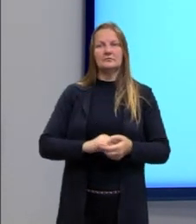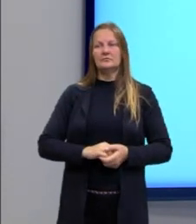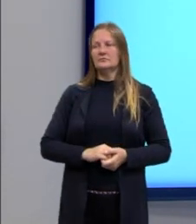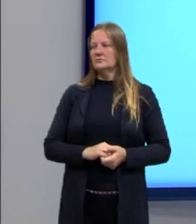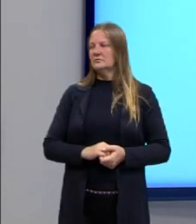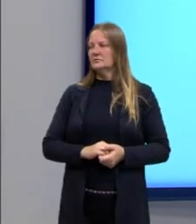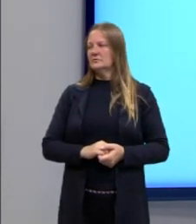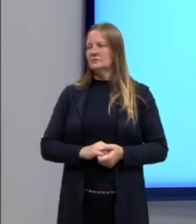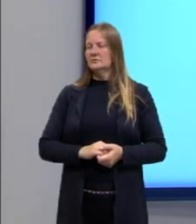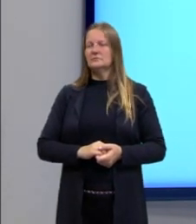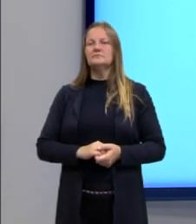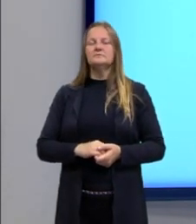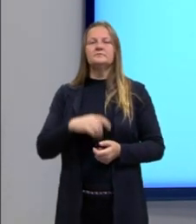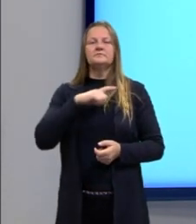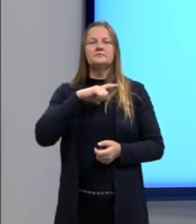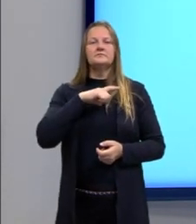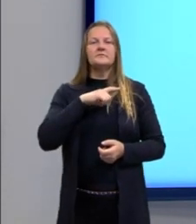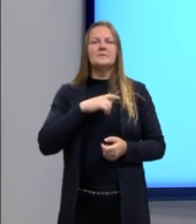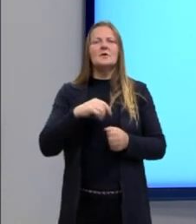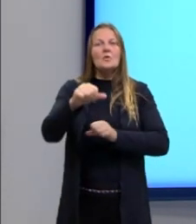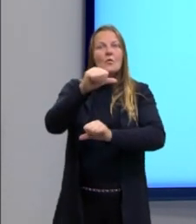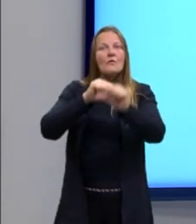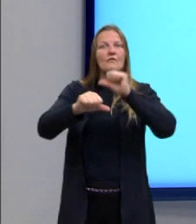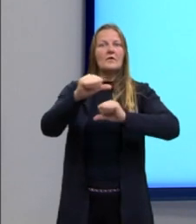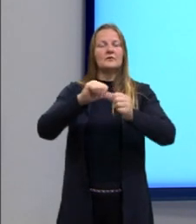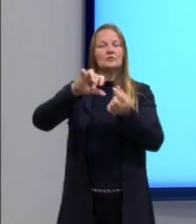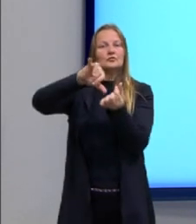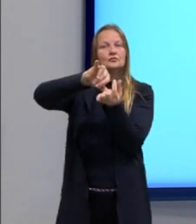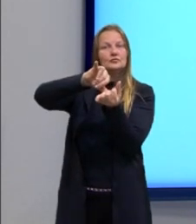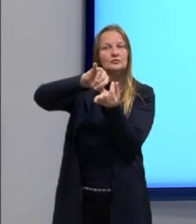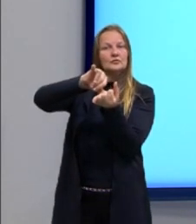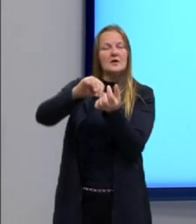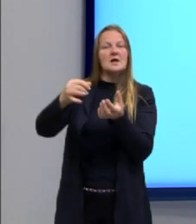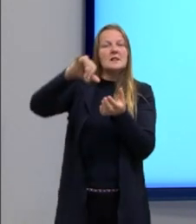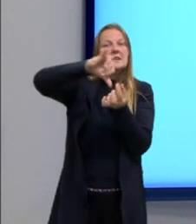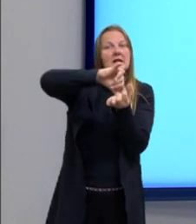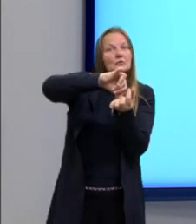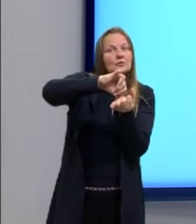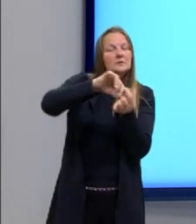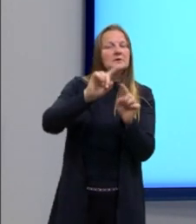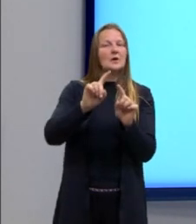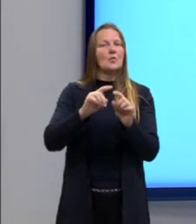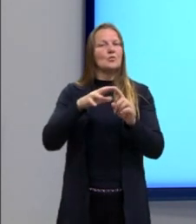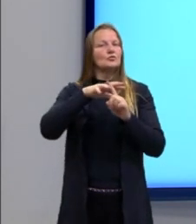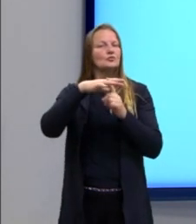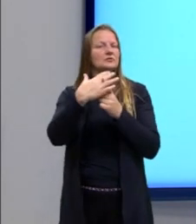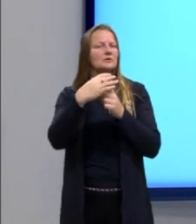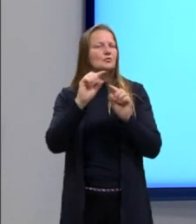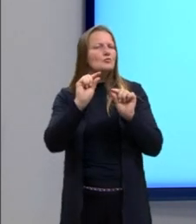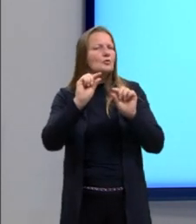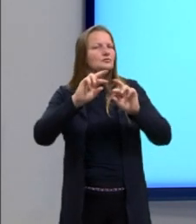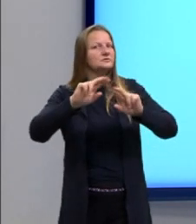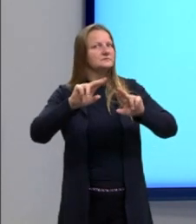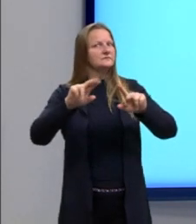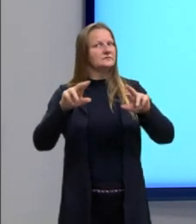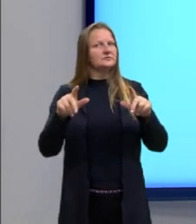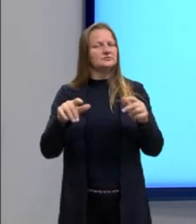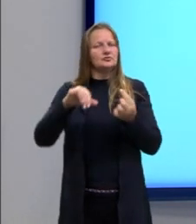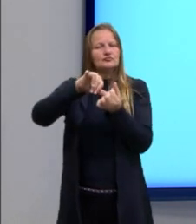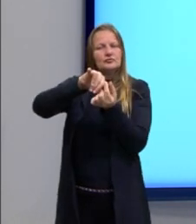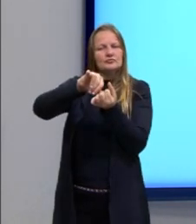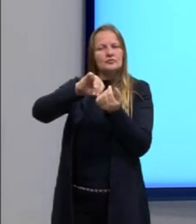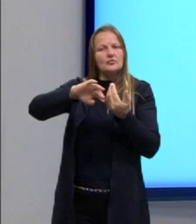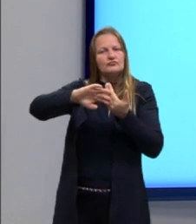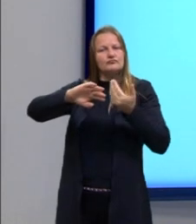não conversa com o capitalismo, ele não tá inserido no capitalismo, ele tenta não entrar com essa questão aí do capitalismo, eles